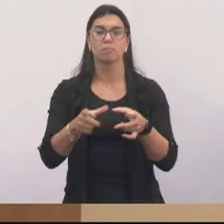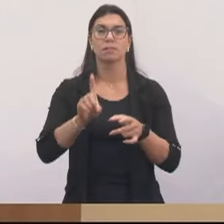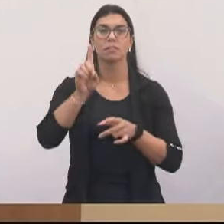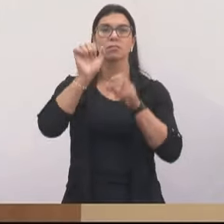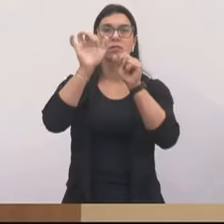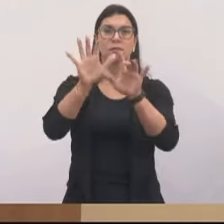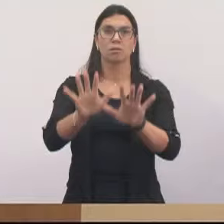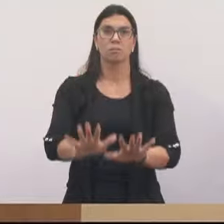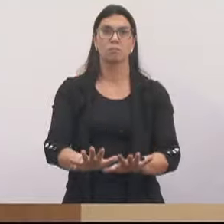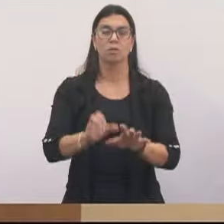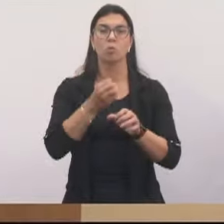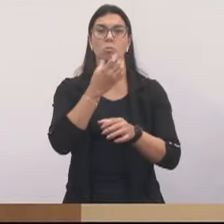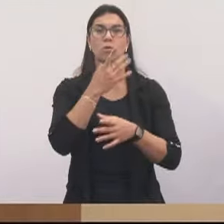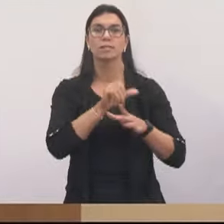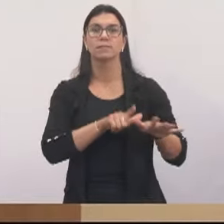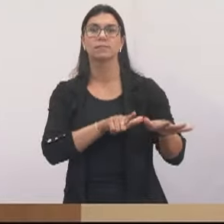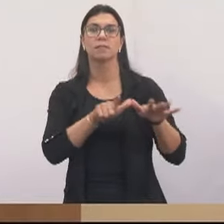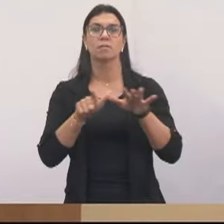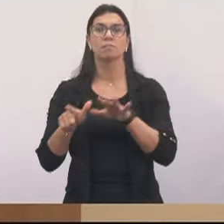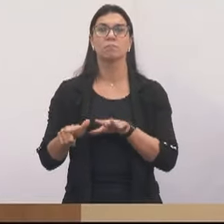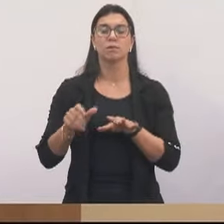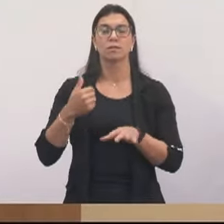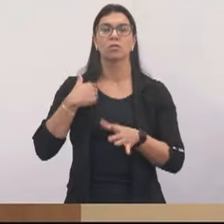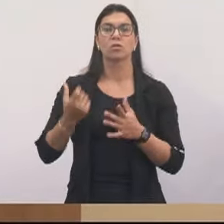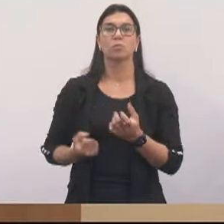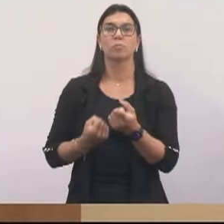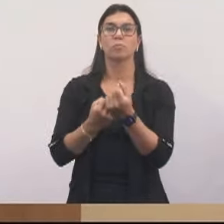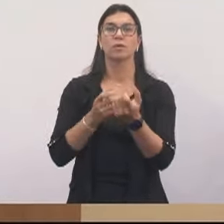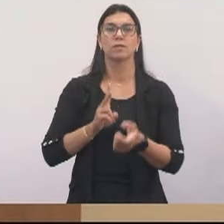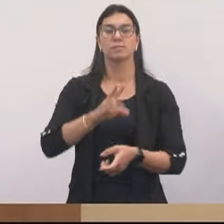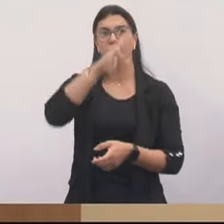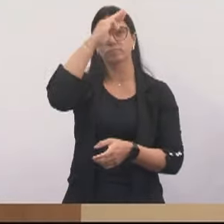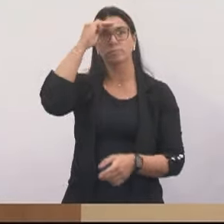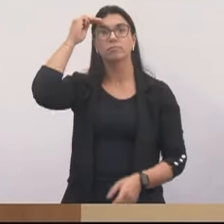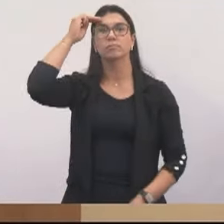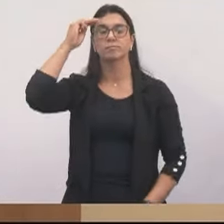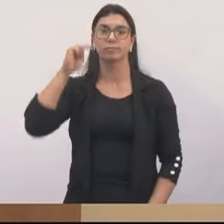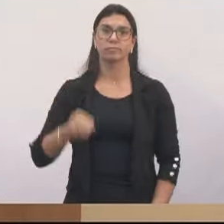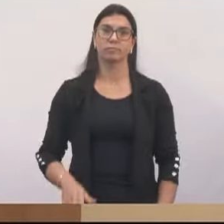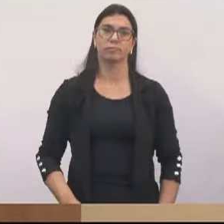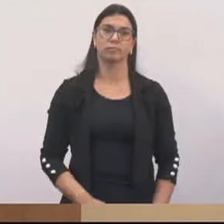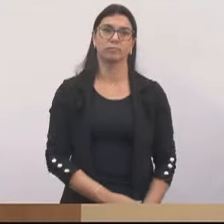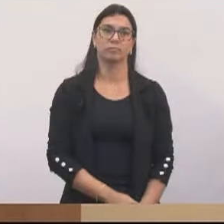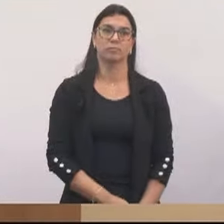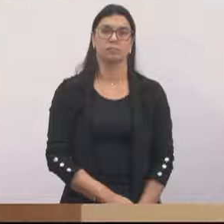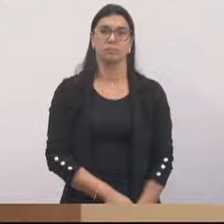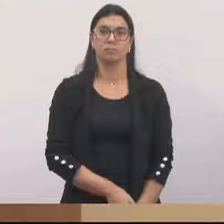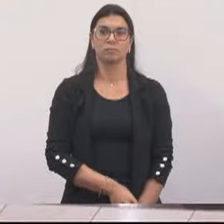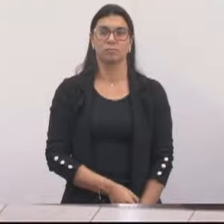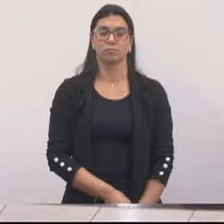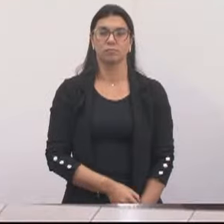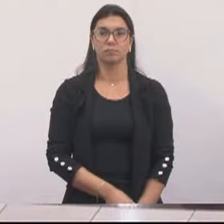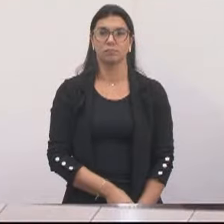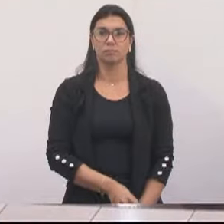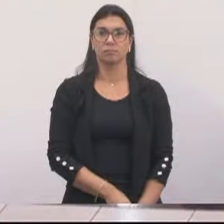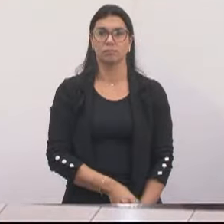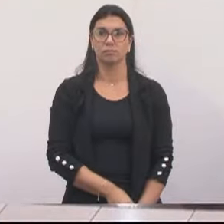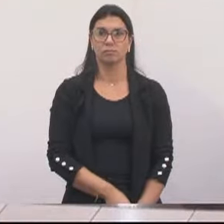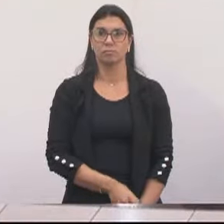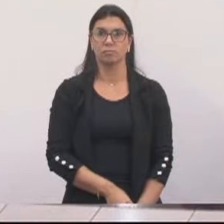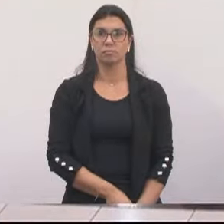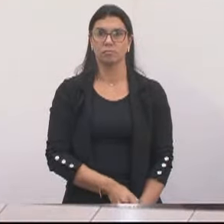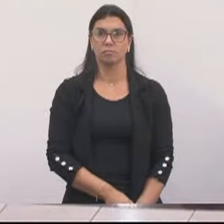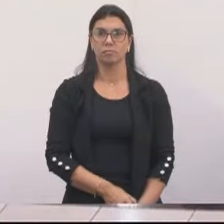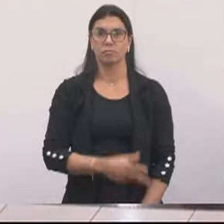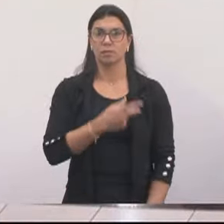com Deus, tenham uma excelente semana e contem com essa vereadora, a vereadora Maria Amélia. Senhor presidente, questão de ordem